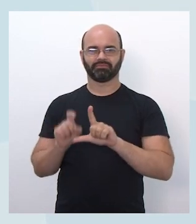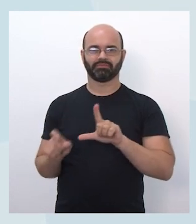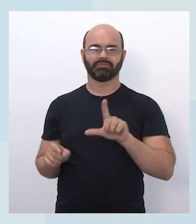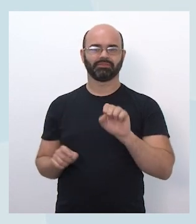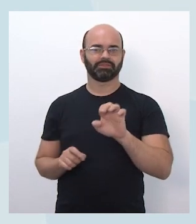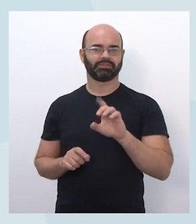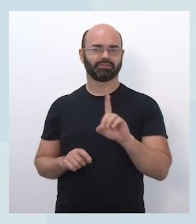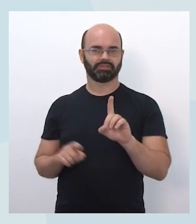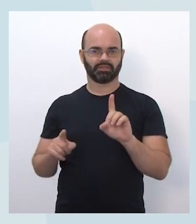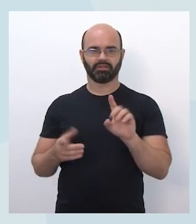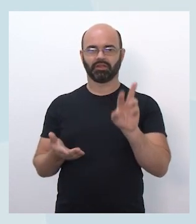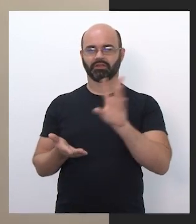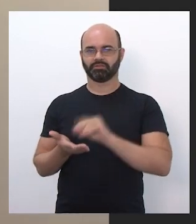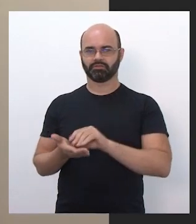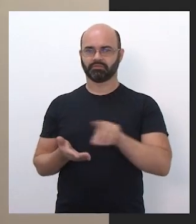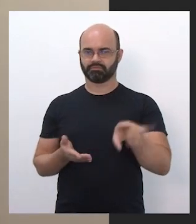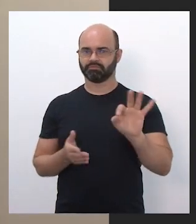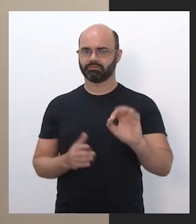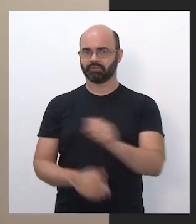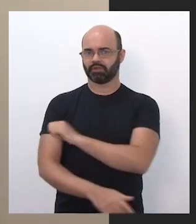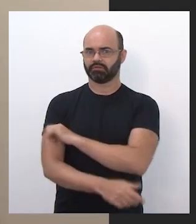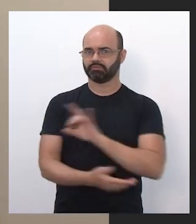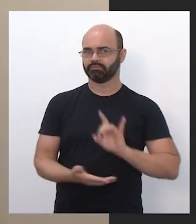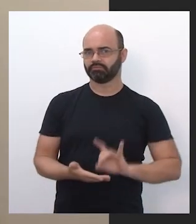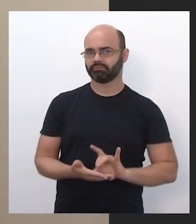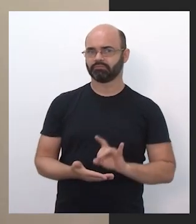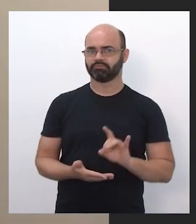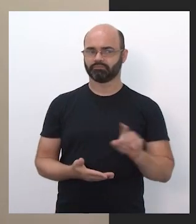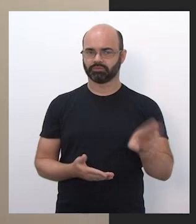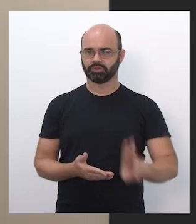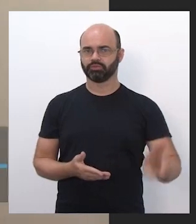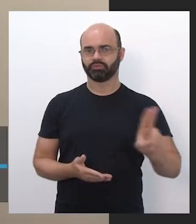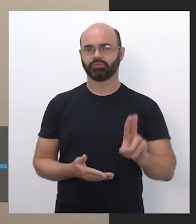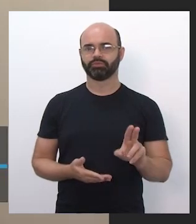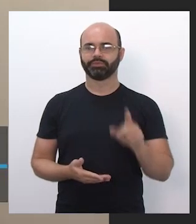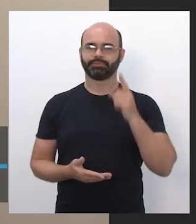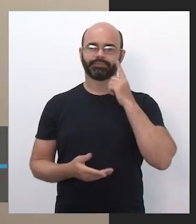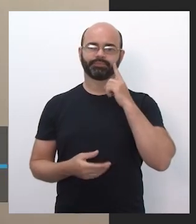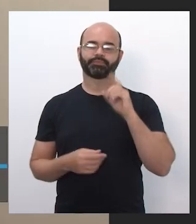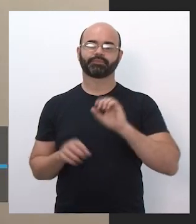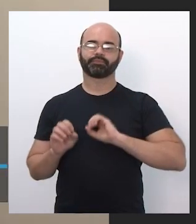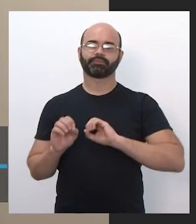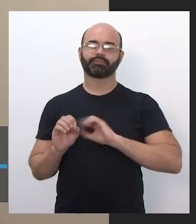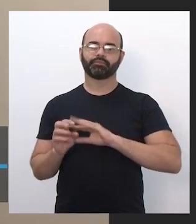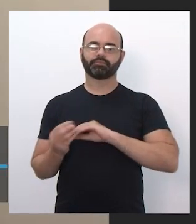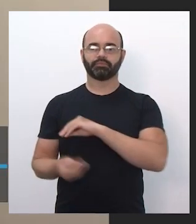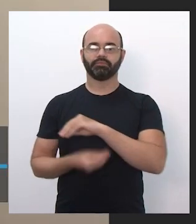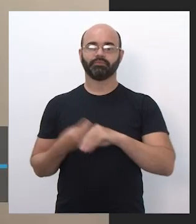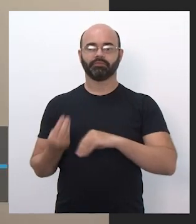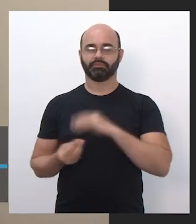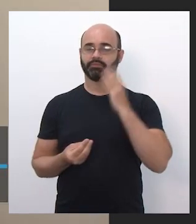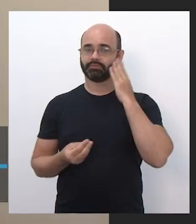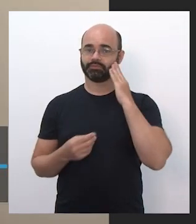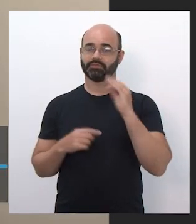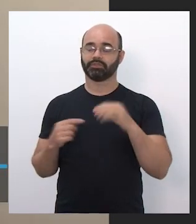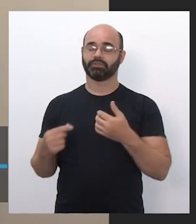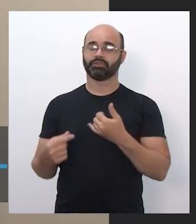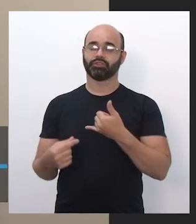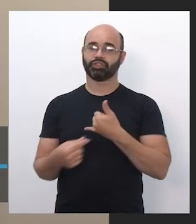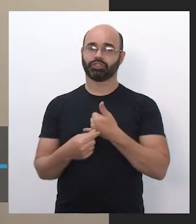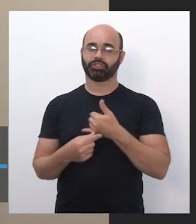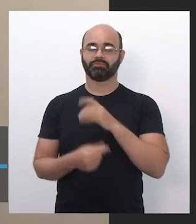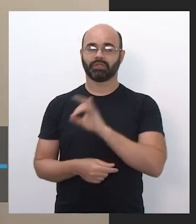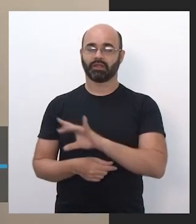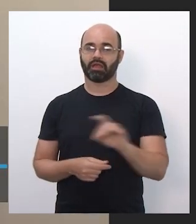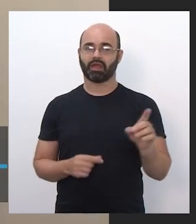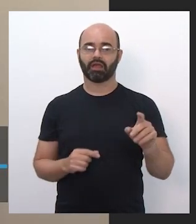acompanhamento das atividades no centro de mídias e pelos próprios critérios da iniciativa do ensino híbrido, é muito importante saber com quem está cada chip. Então,